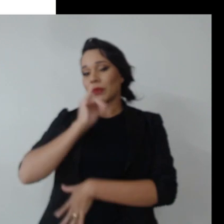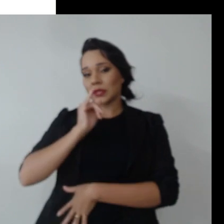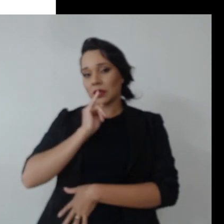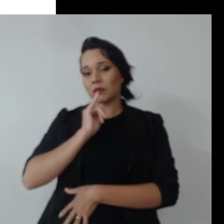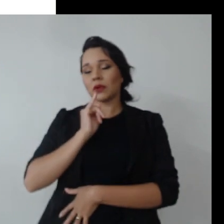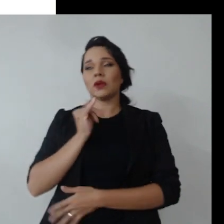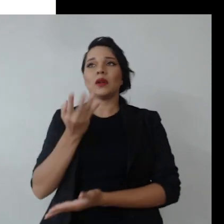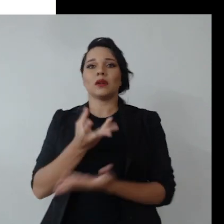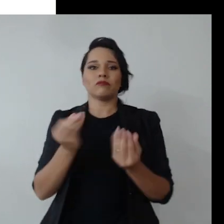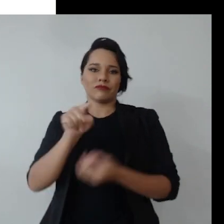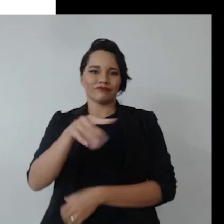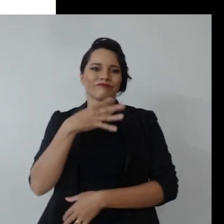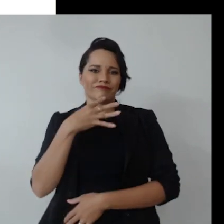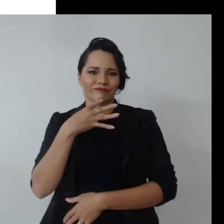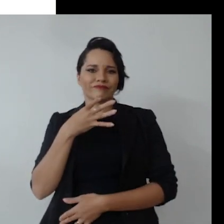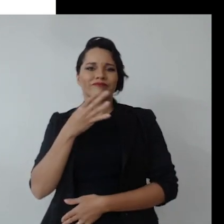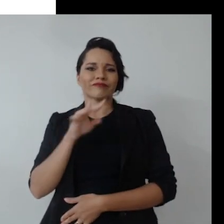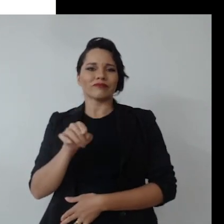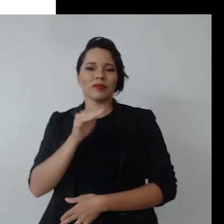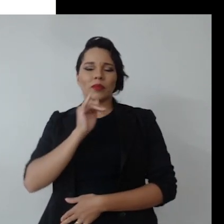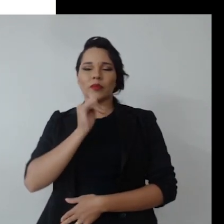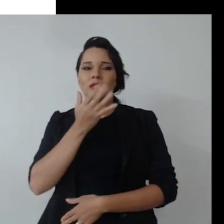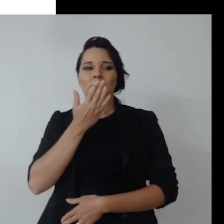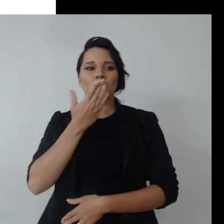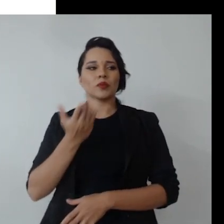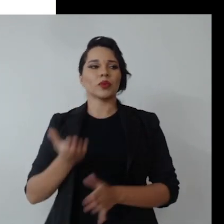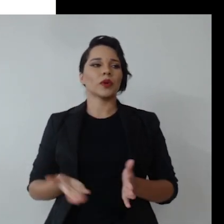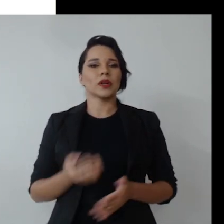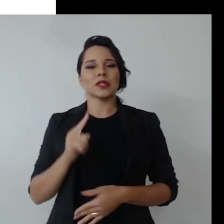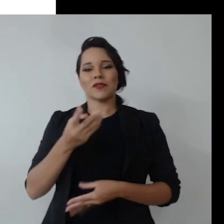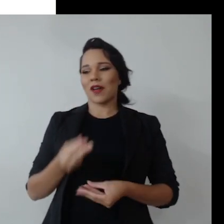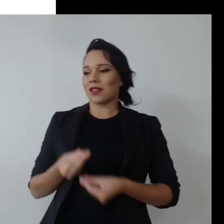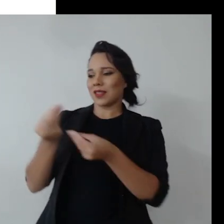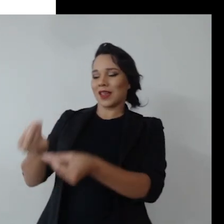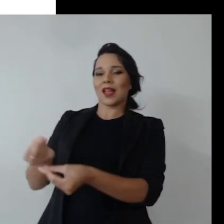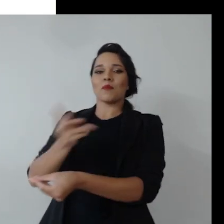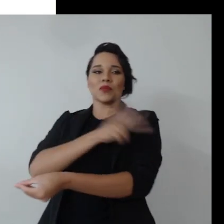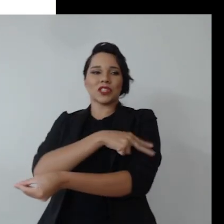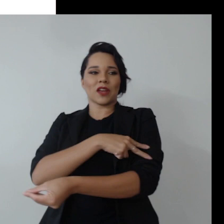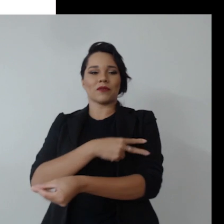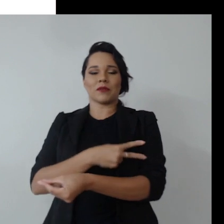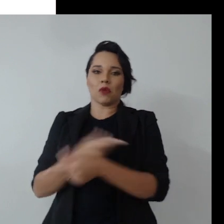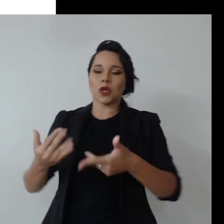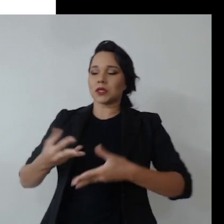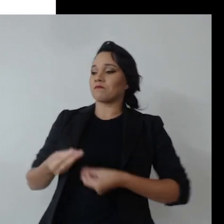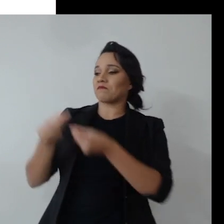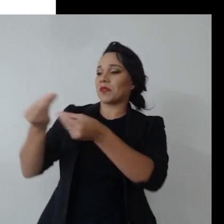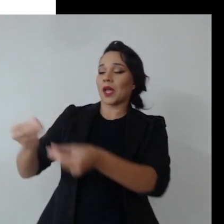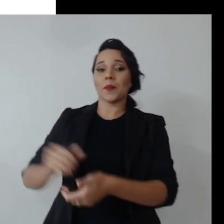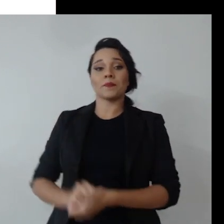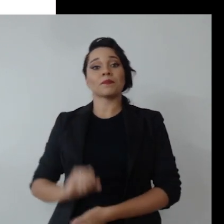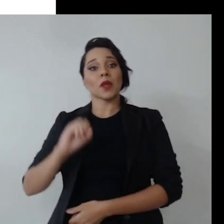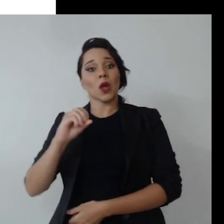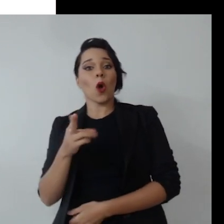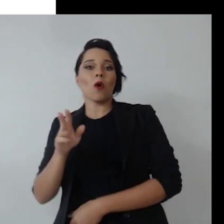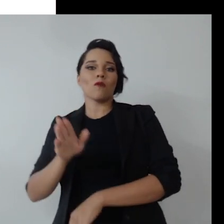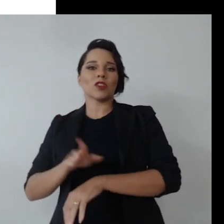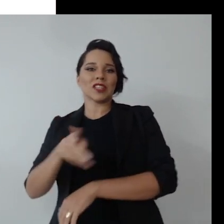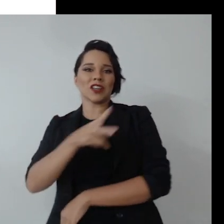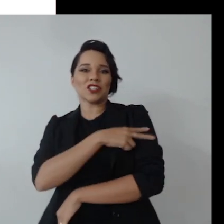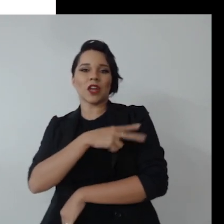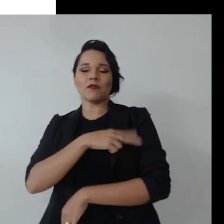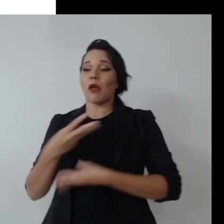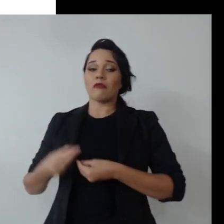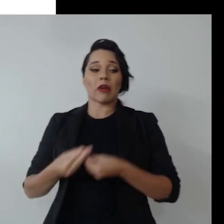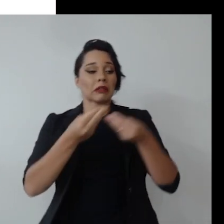assim, acho que muitos de vocês já devem ter passado por isso, tipo, você vai entregar alguma coisa para o chefe ou você é o